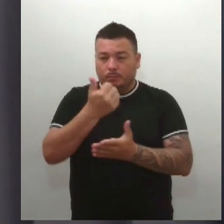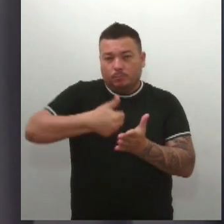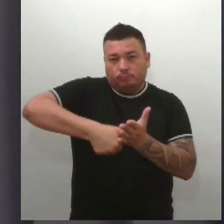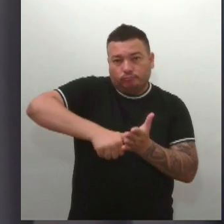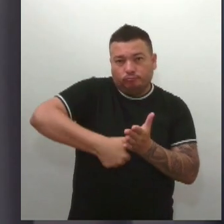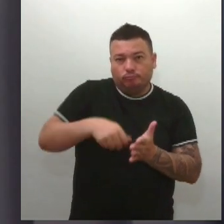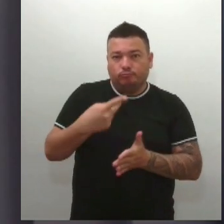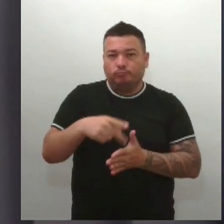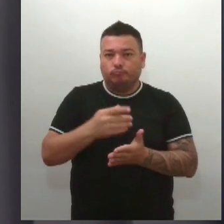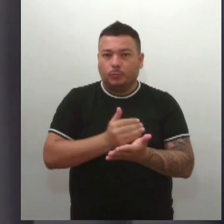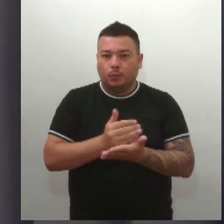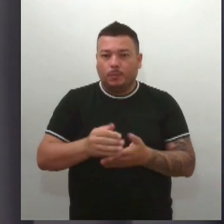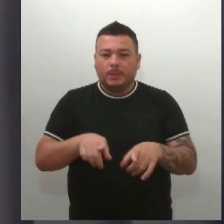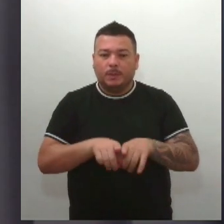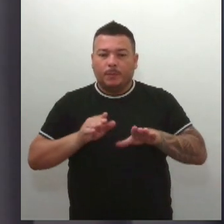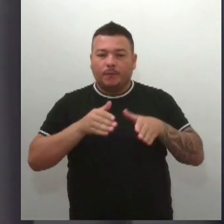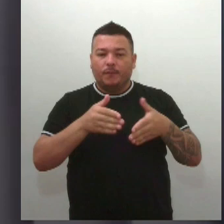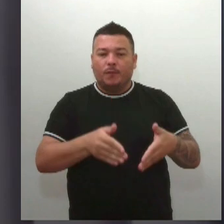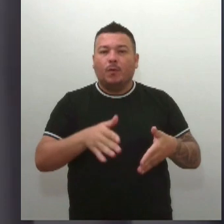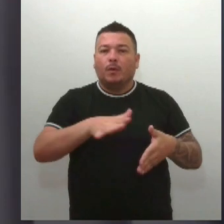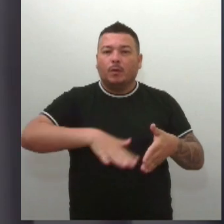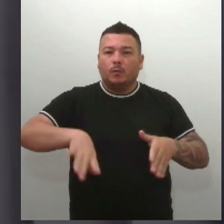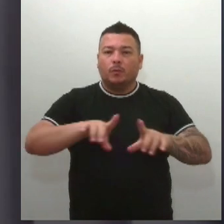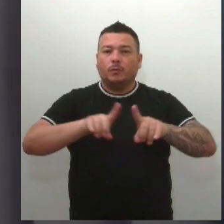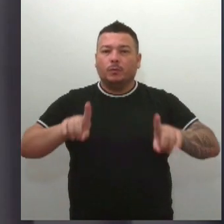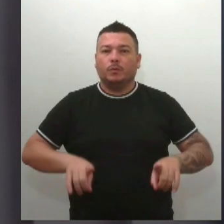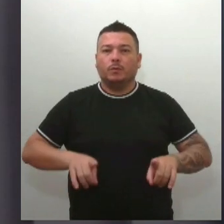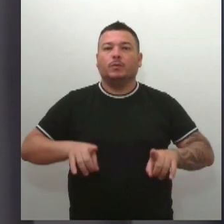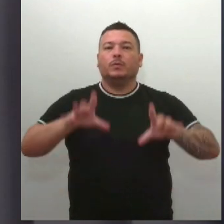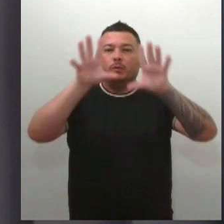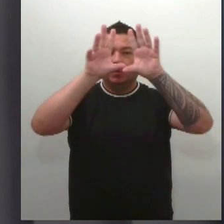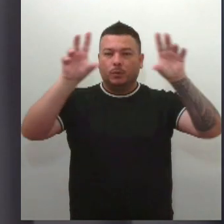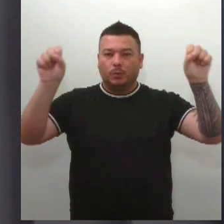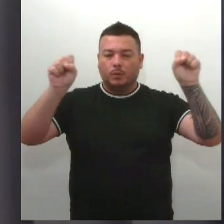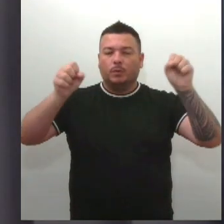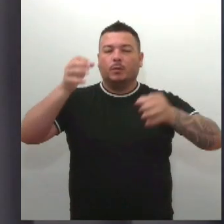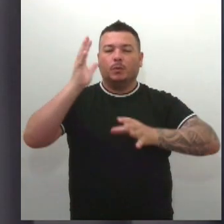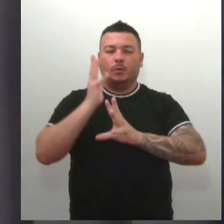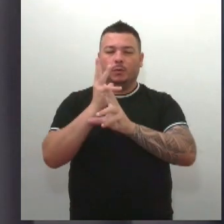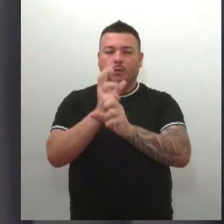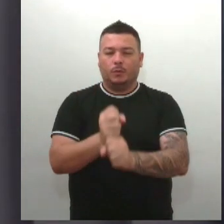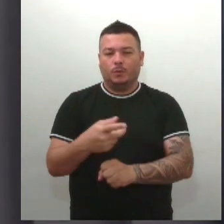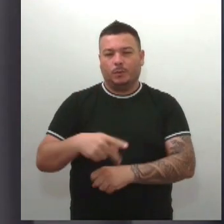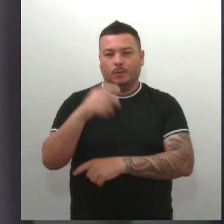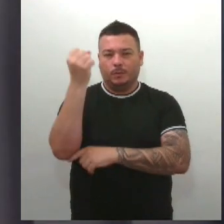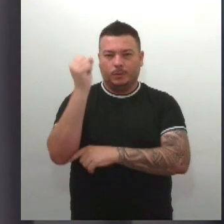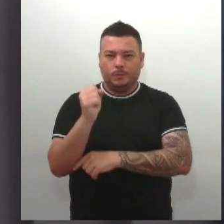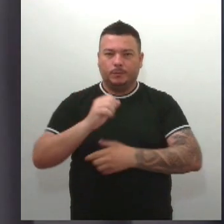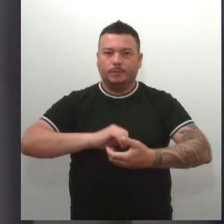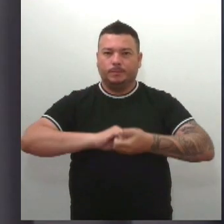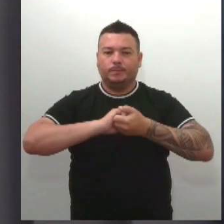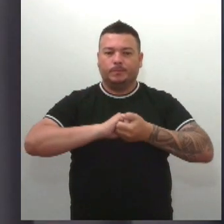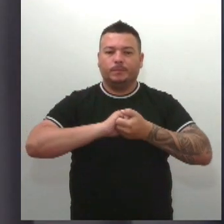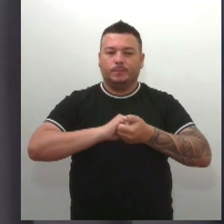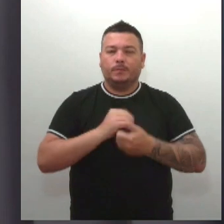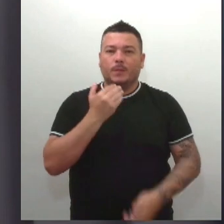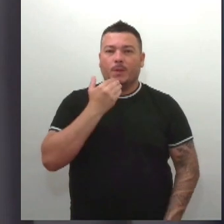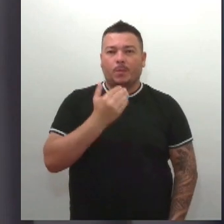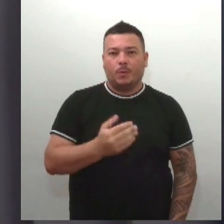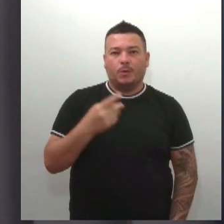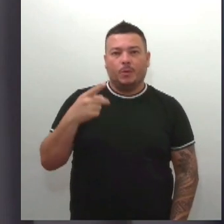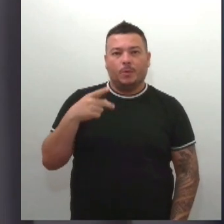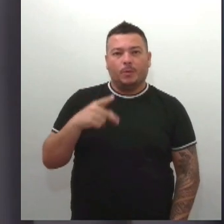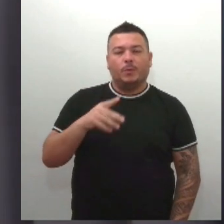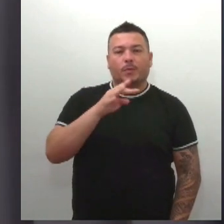voltada aos servidores do Tribunal de Contas do Estado. A parceria foi firmada após pedido do próprio TCE, que